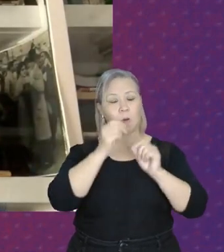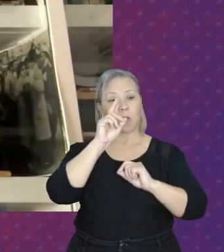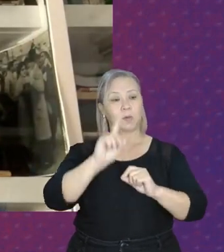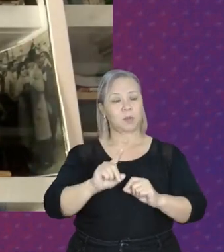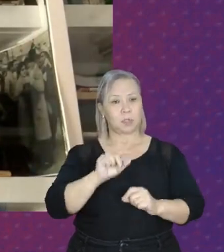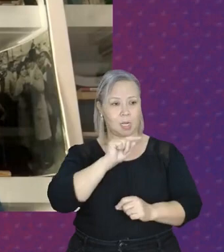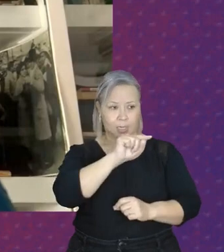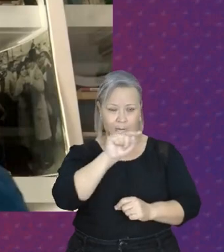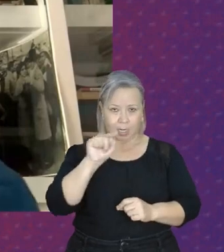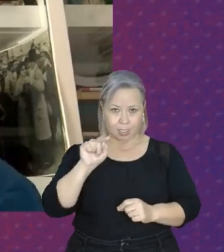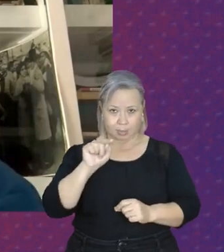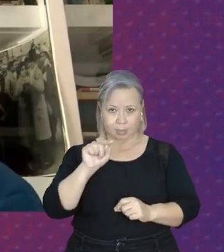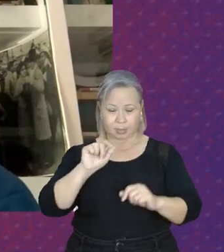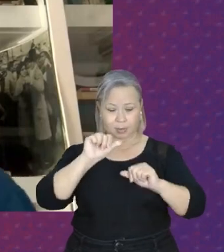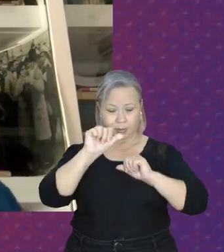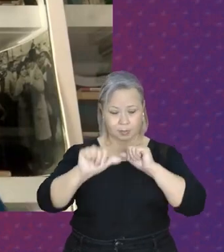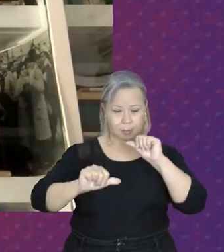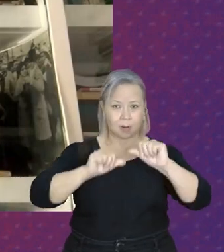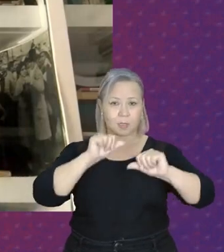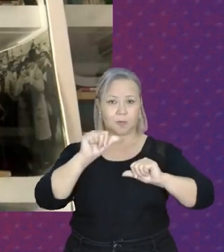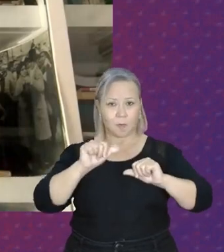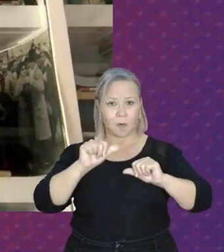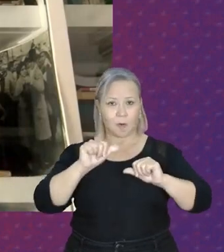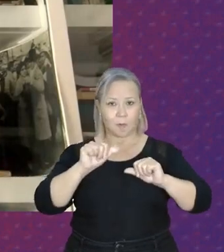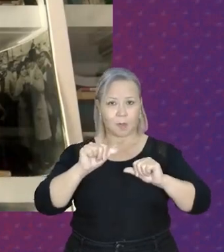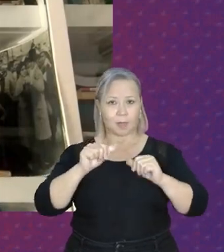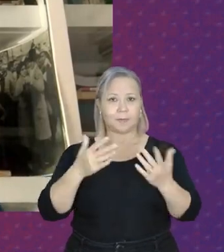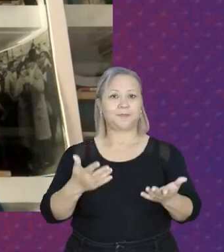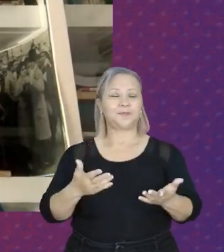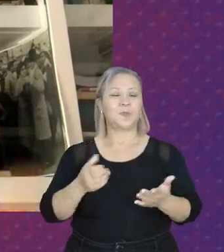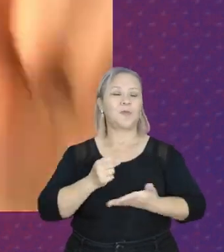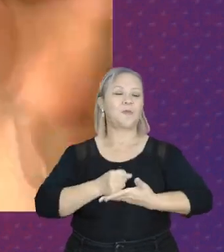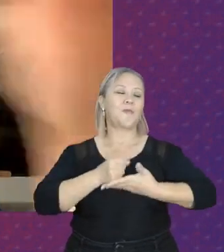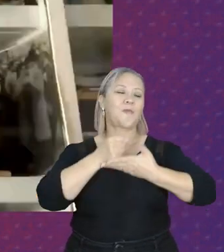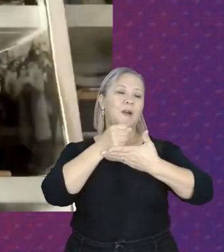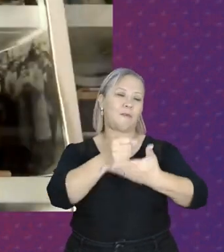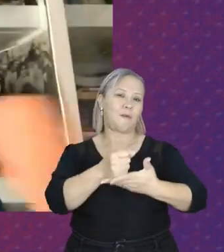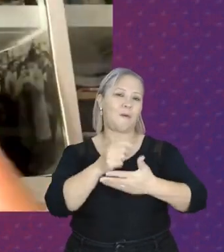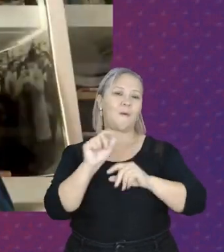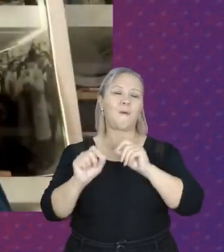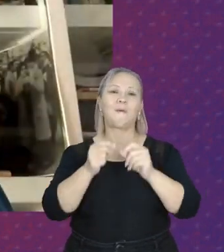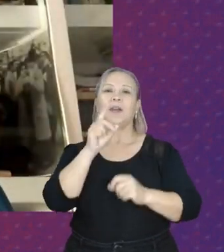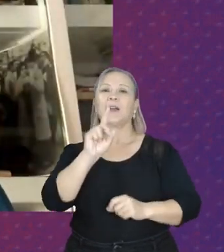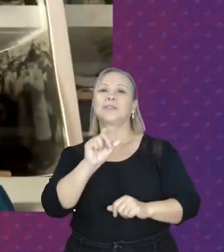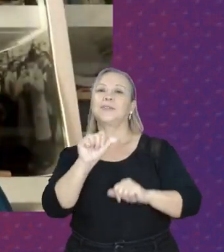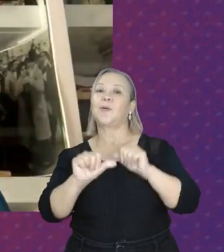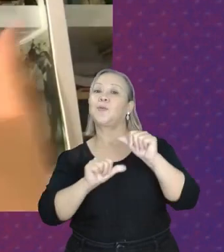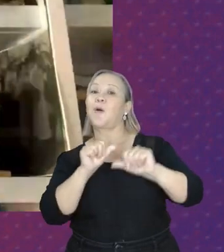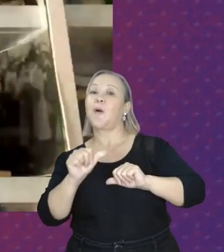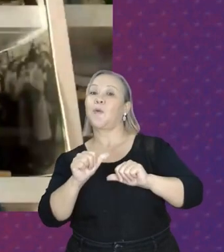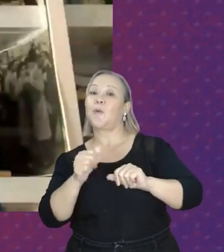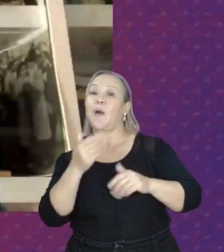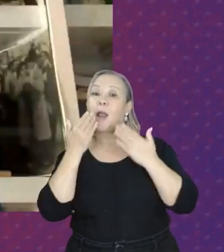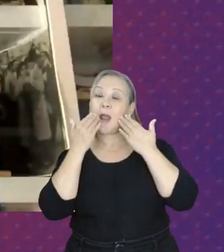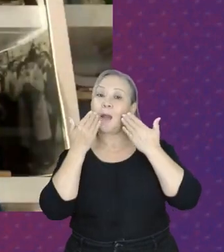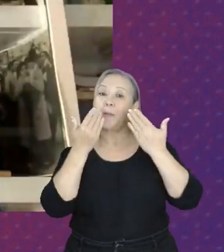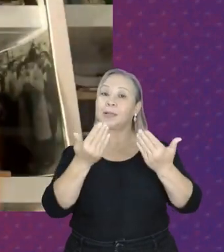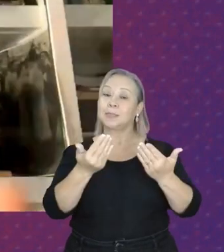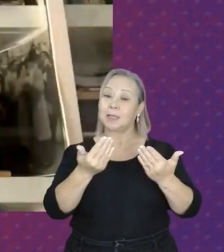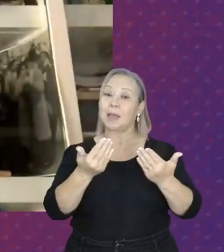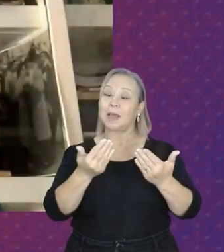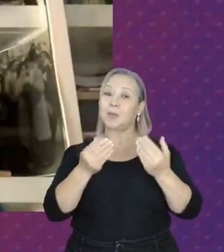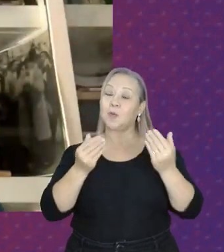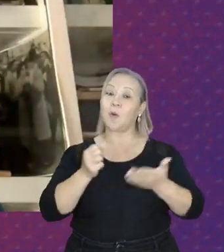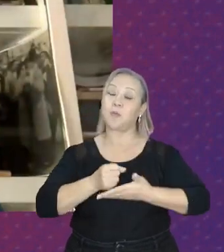delas se transforma na minha ação num favor. Aquilo que é direito eu apresento como candidato muitas vezes